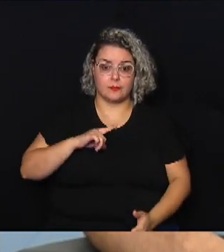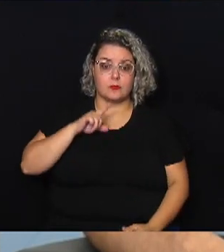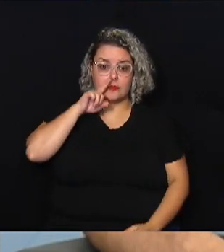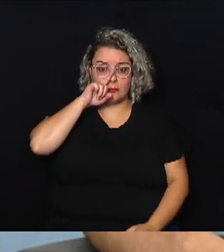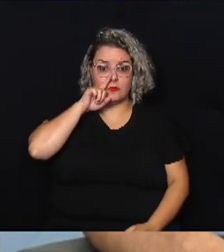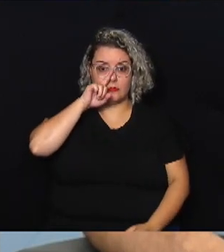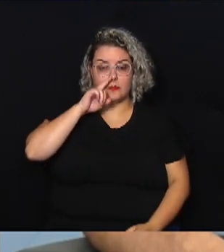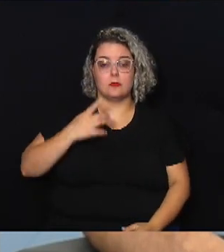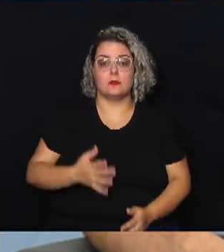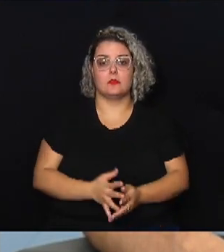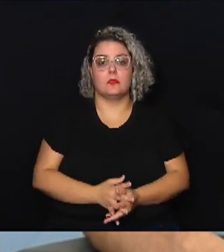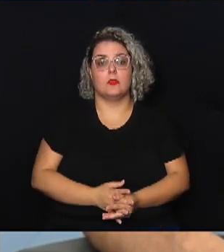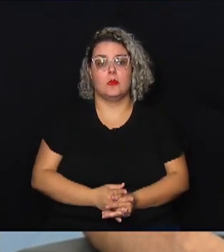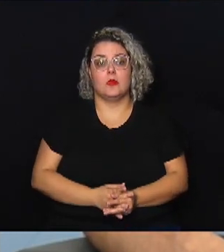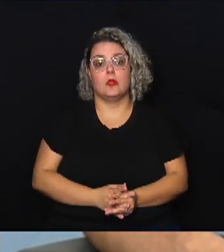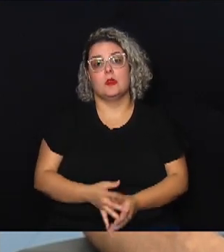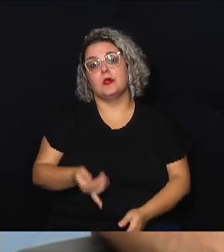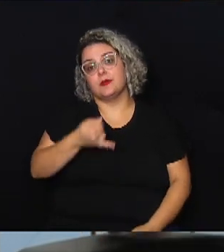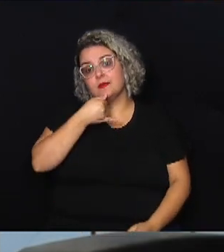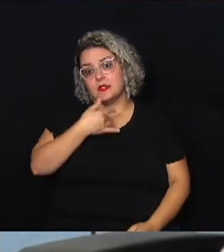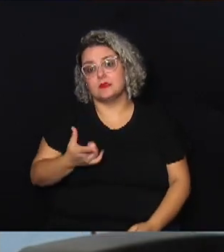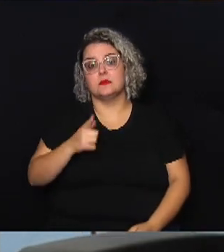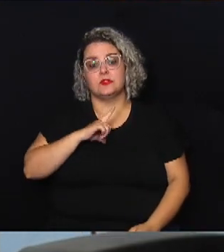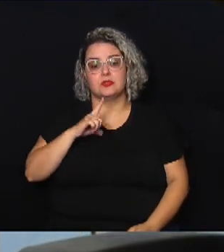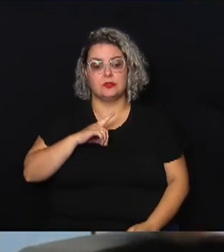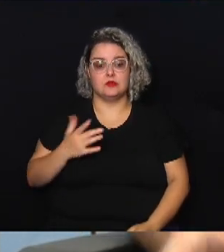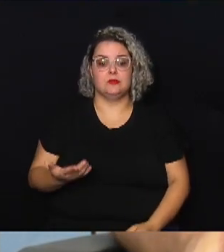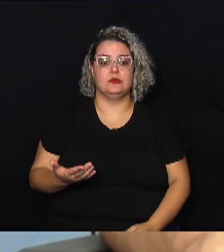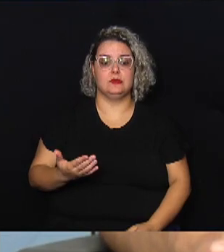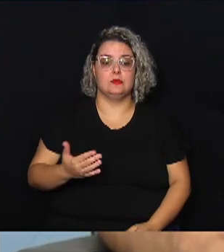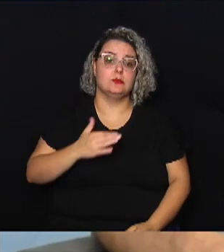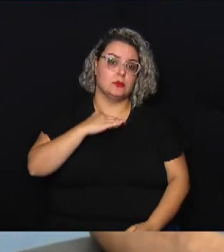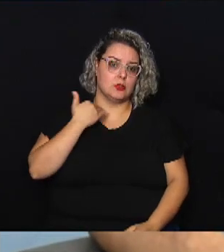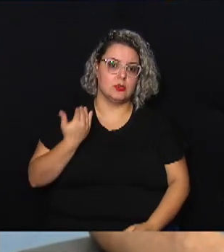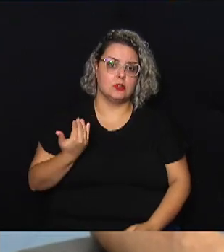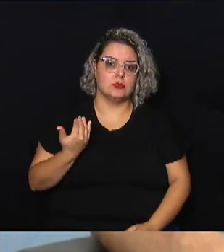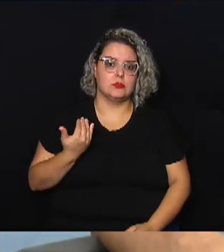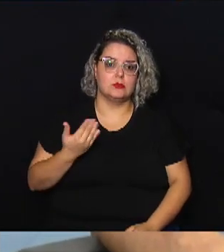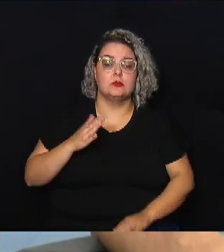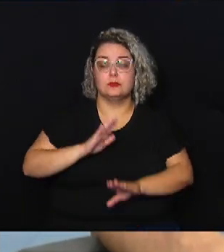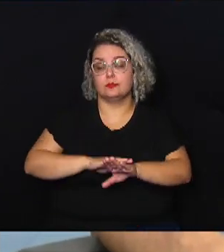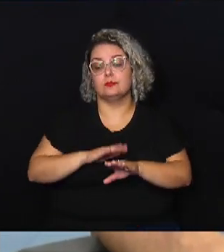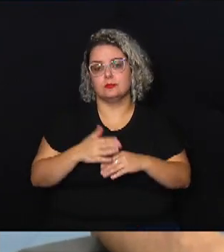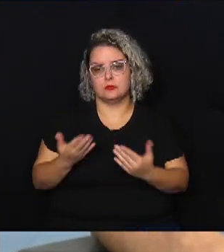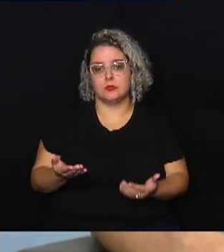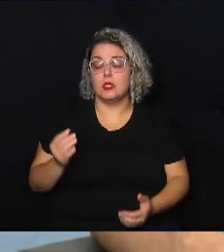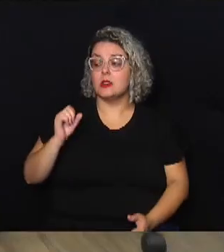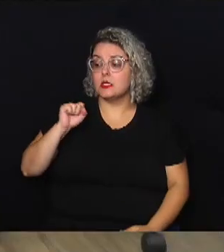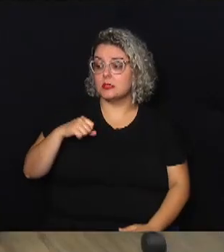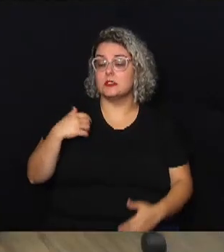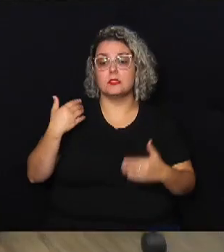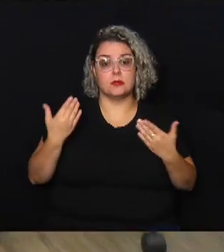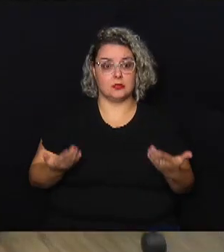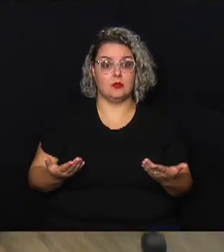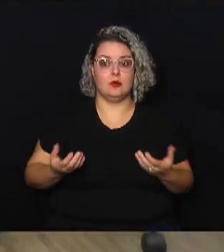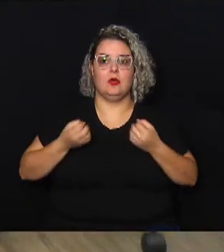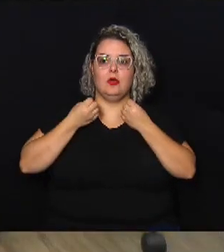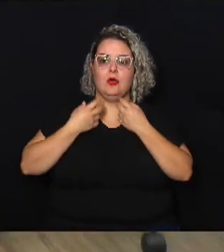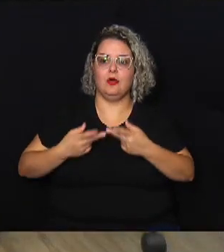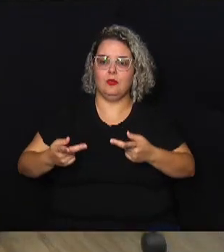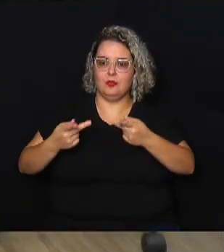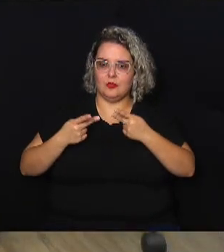infelizmente, nós tivemos mortes por conta dessas ações. Sim. Agora, então, dou as boas-vindas